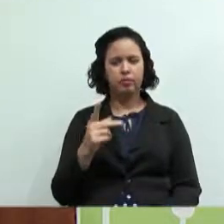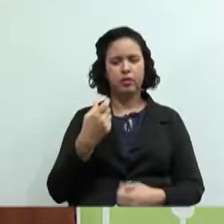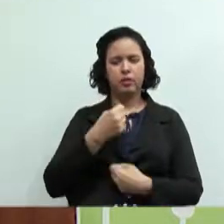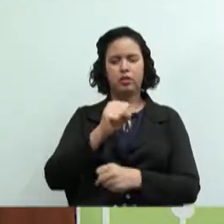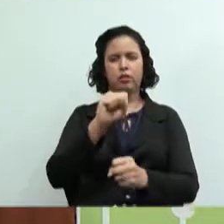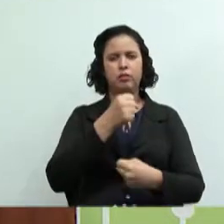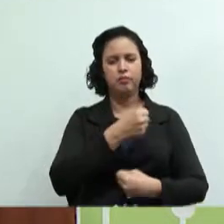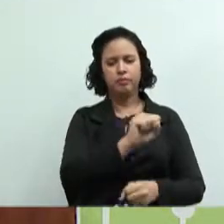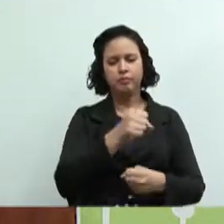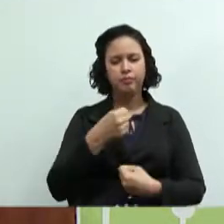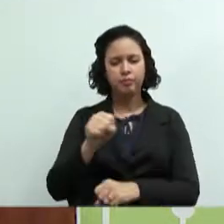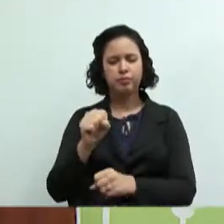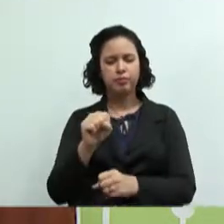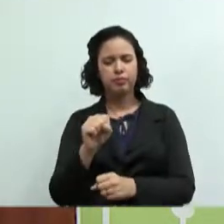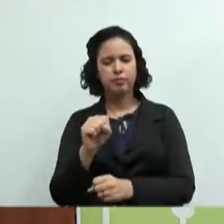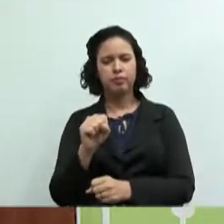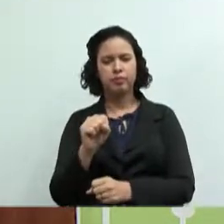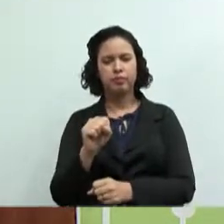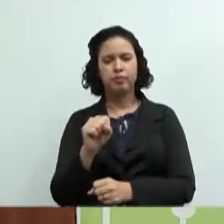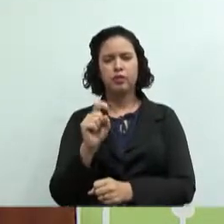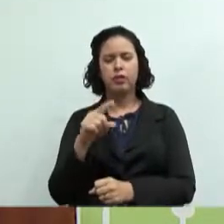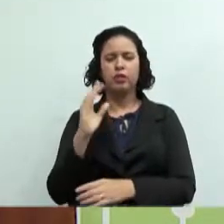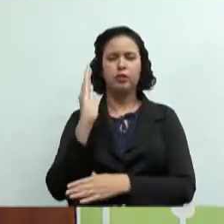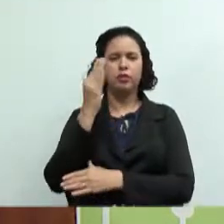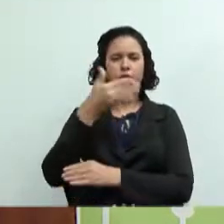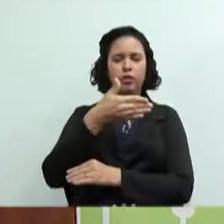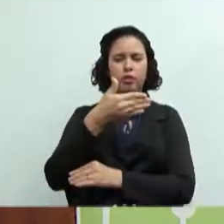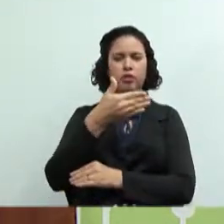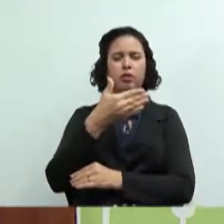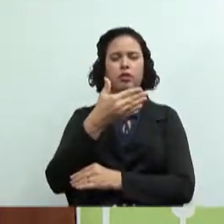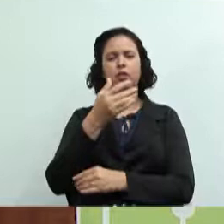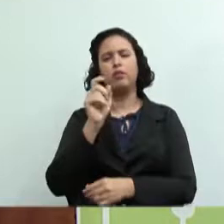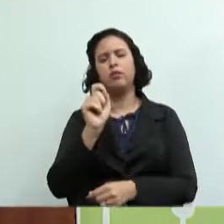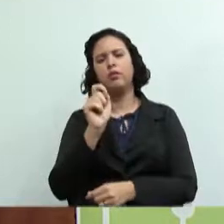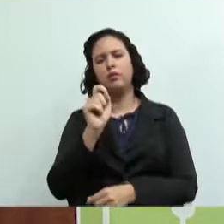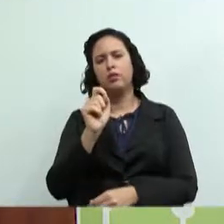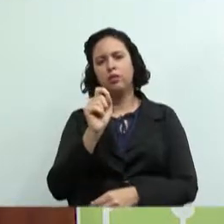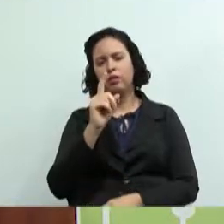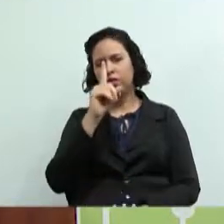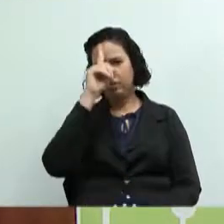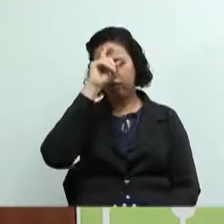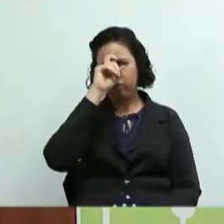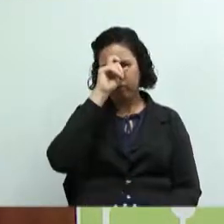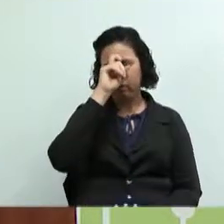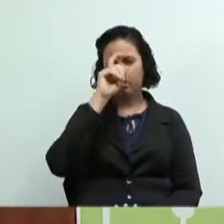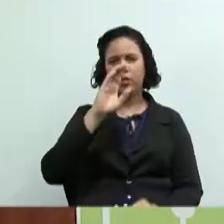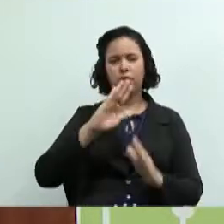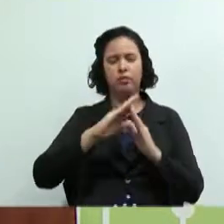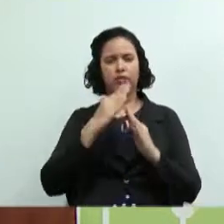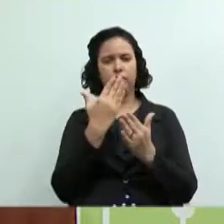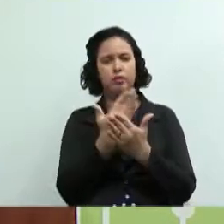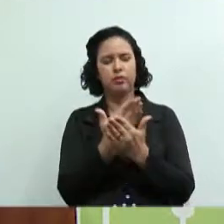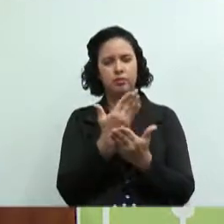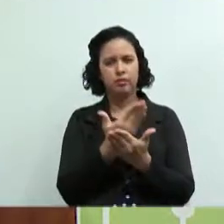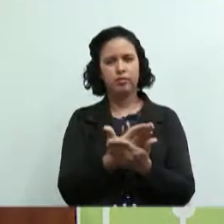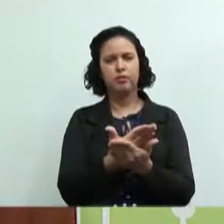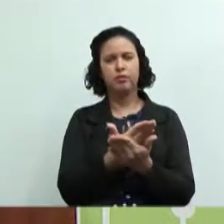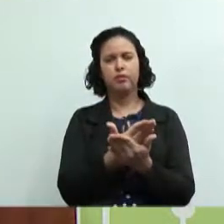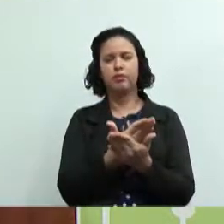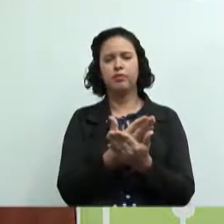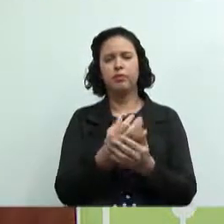limpeza e fazer limpeza em hotéis fazer limpeza em hospitais fazer limpeza em escolas faça uma cooperativa de